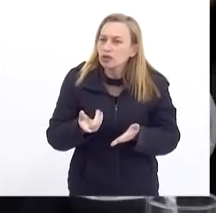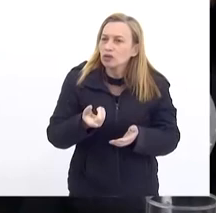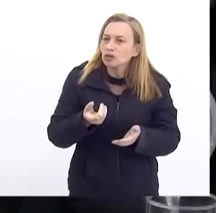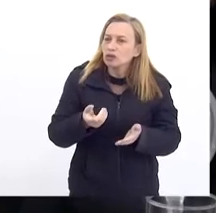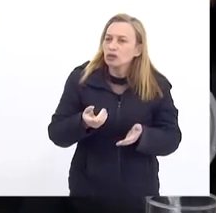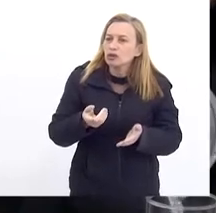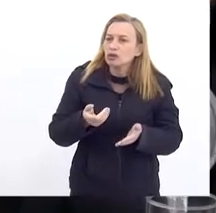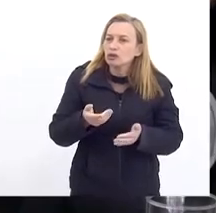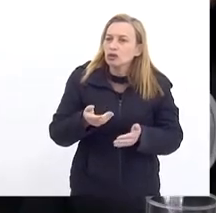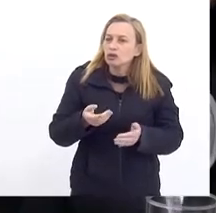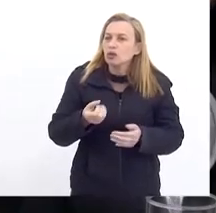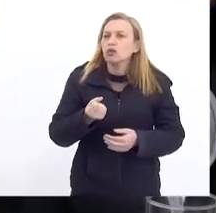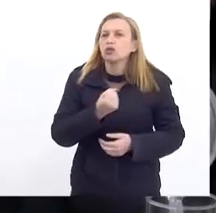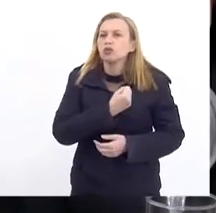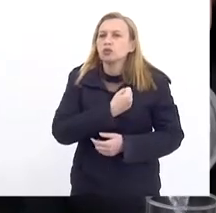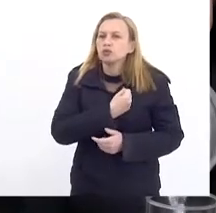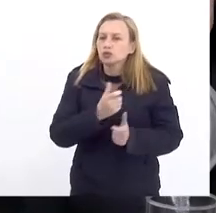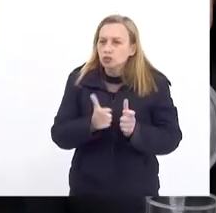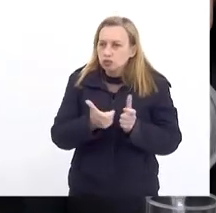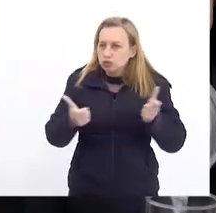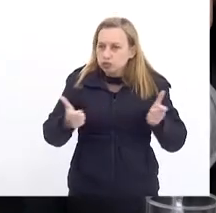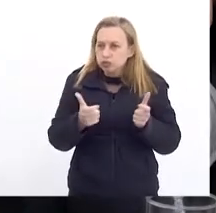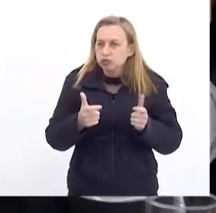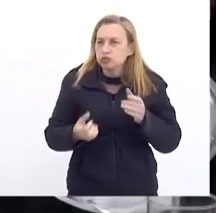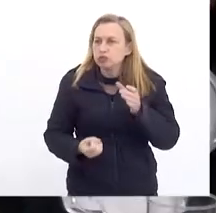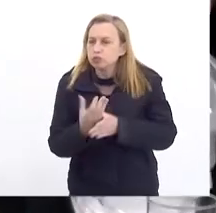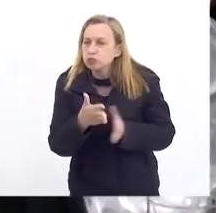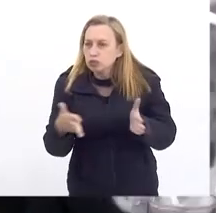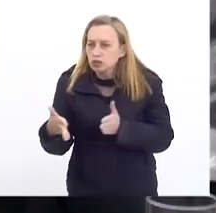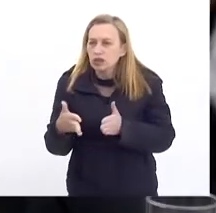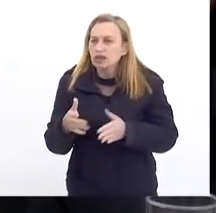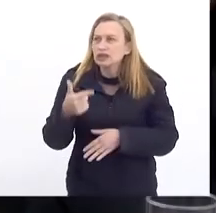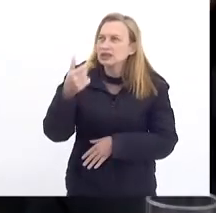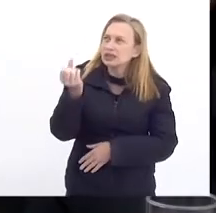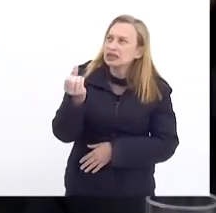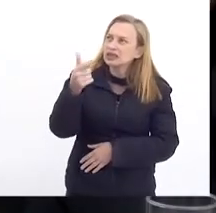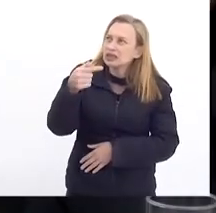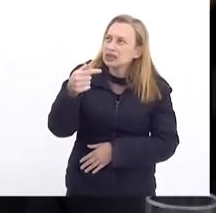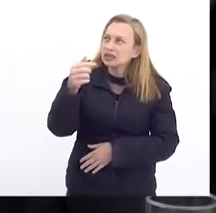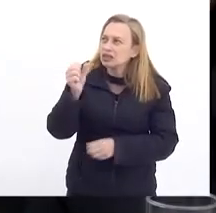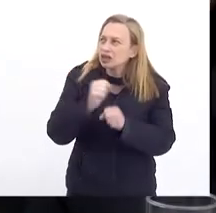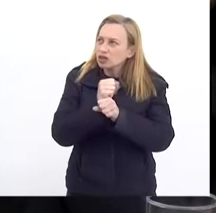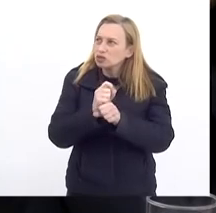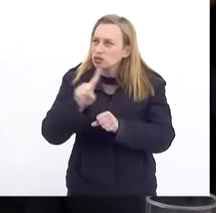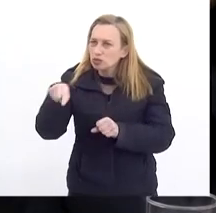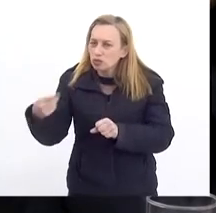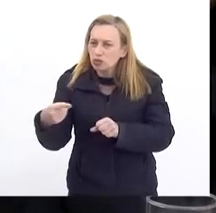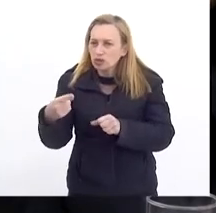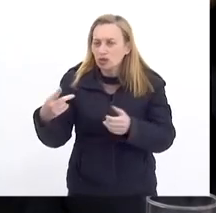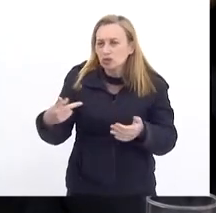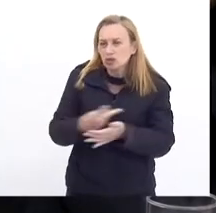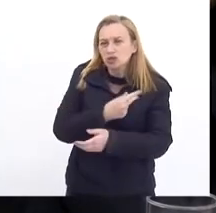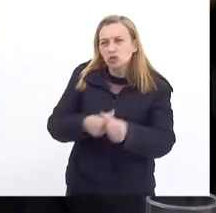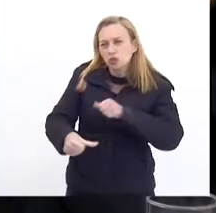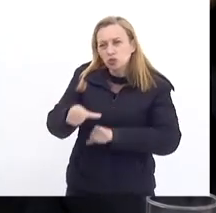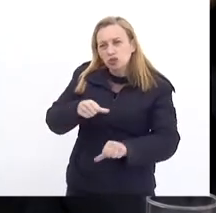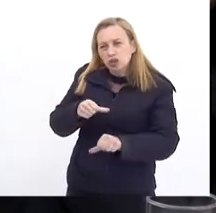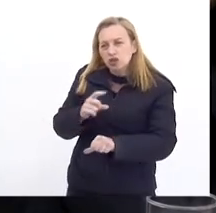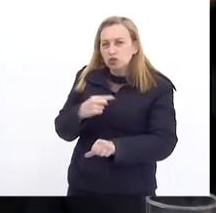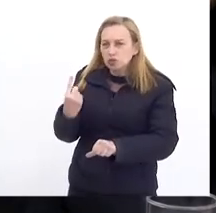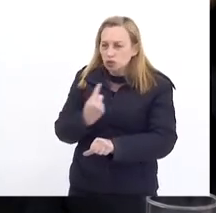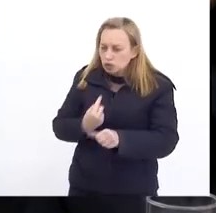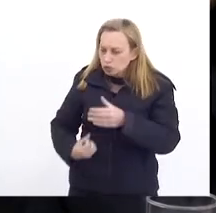6,7 anos Depois Aconteceu Ao contrário Nós